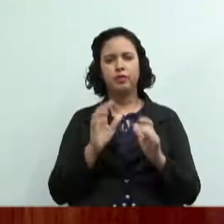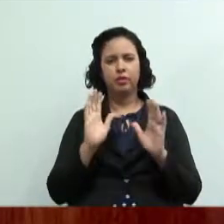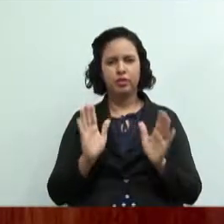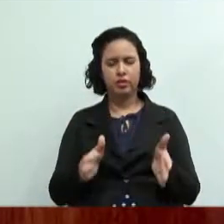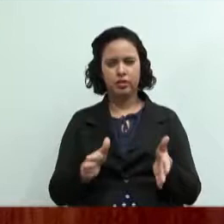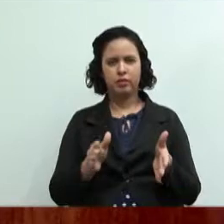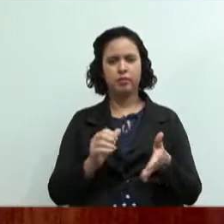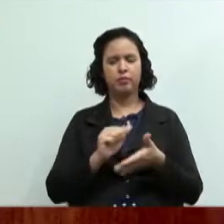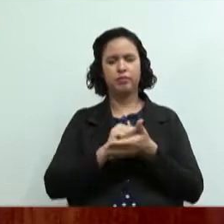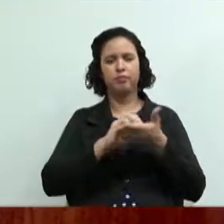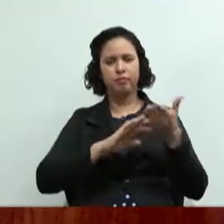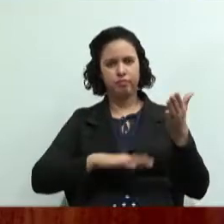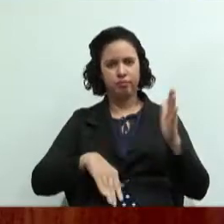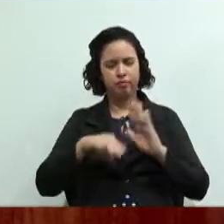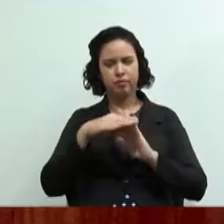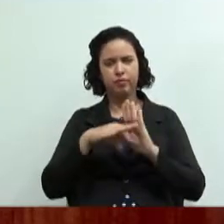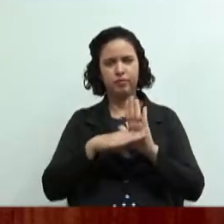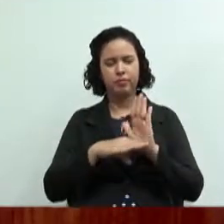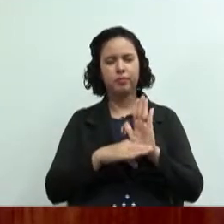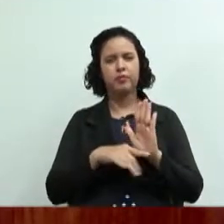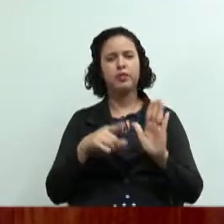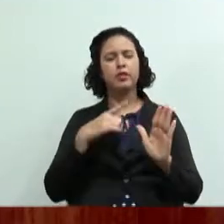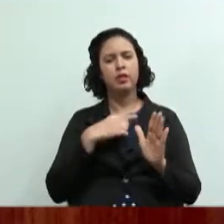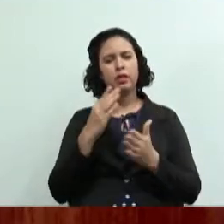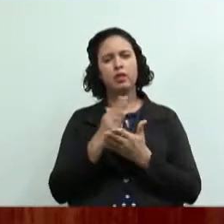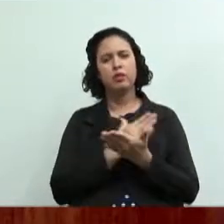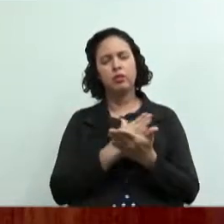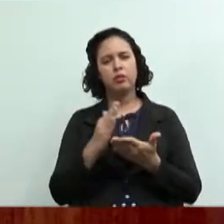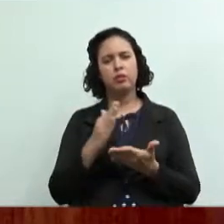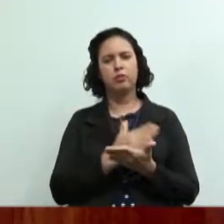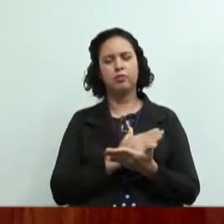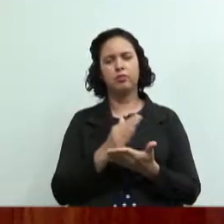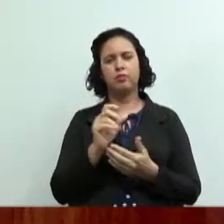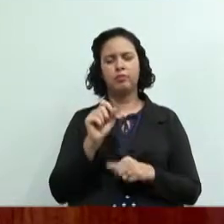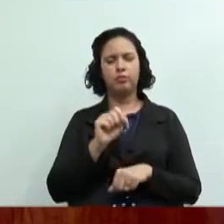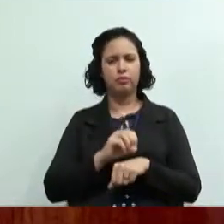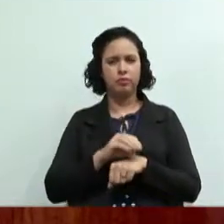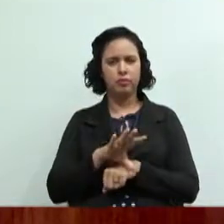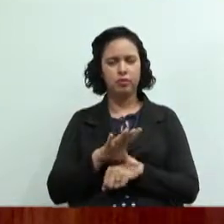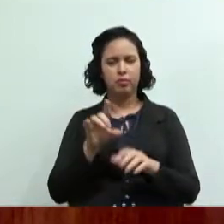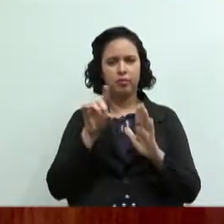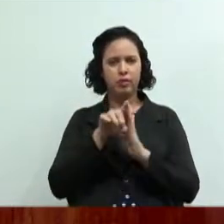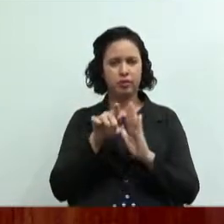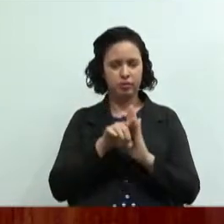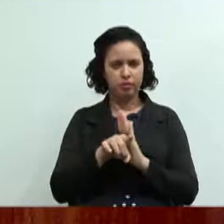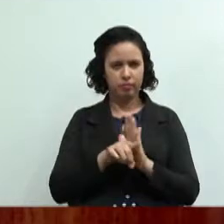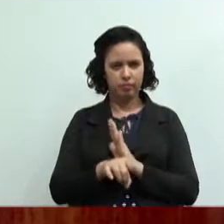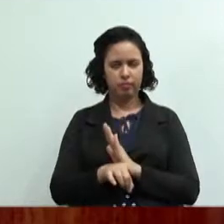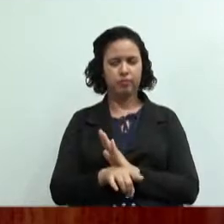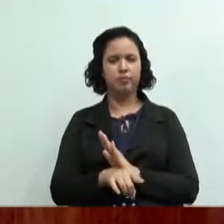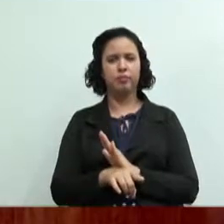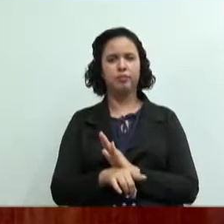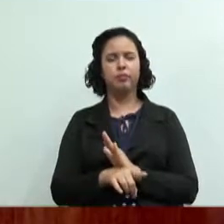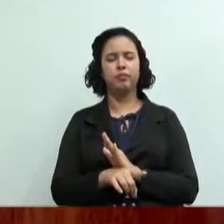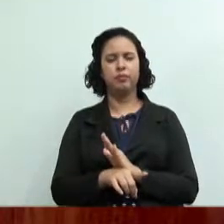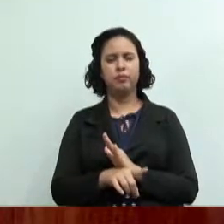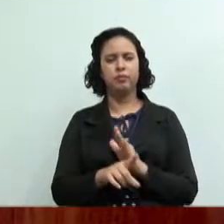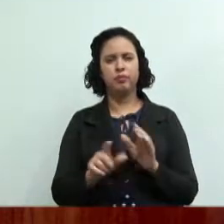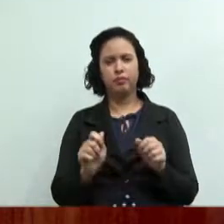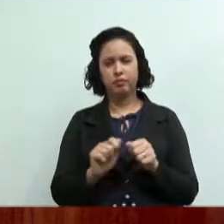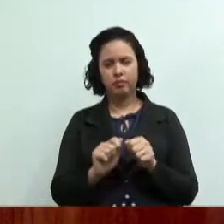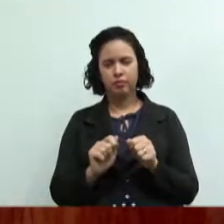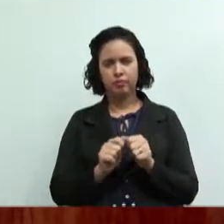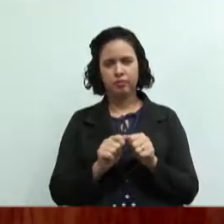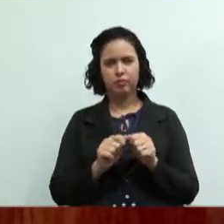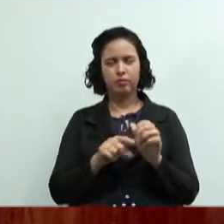trabalho tem ali algumas sugestões de perguntas que vocês vão fazer nessa pesquisa